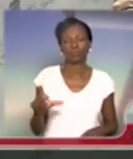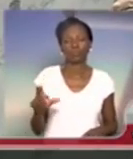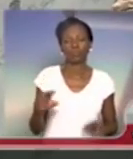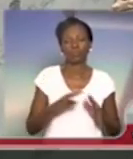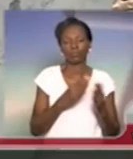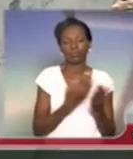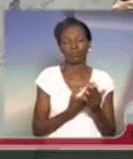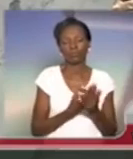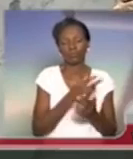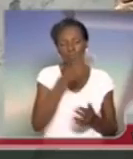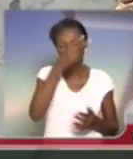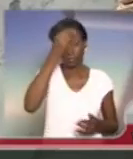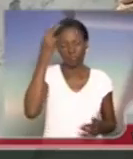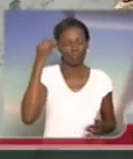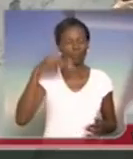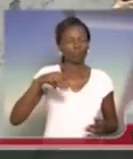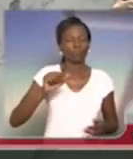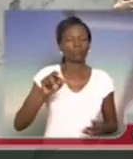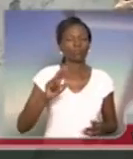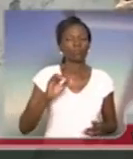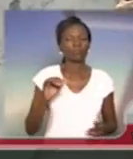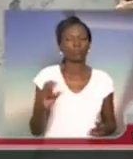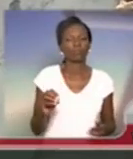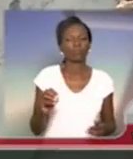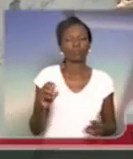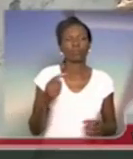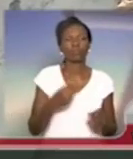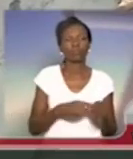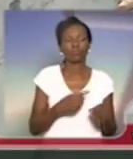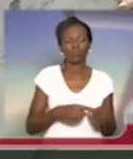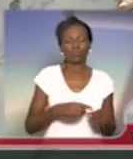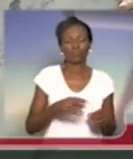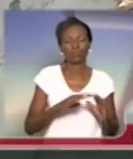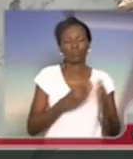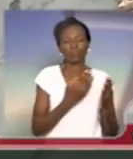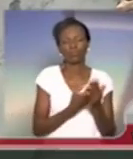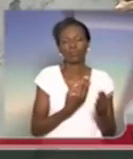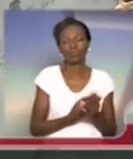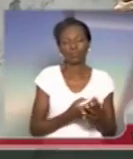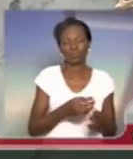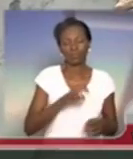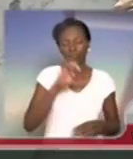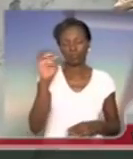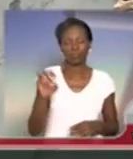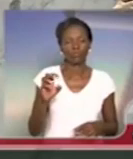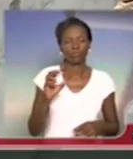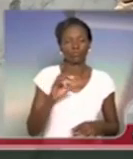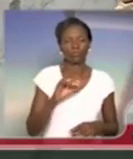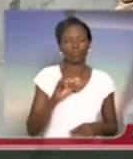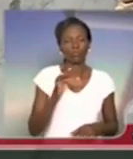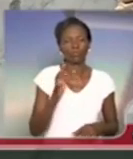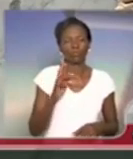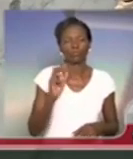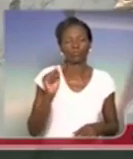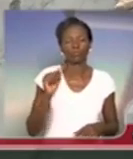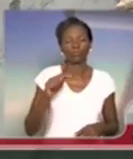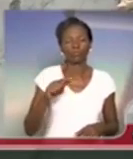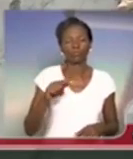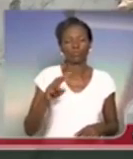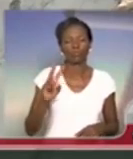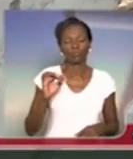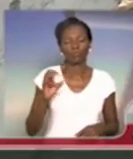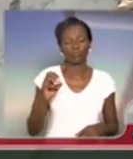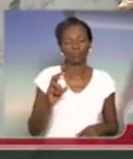Avezzani, no interior. A escola estadual Flávio José Osório Negrini, Zona Sul.